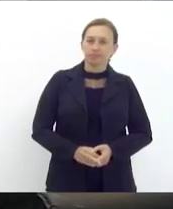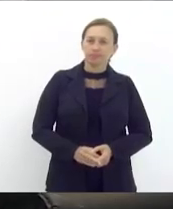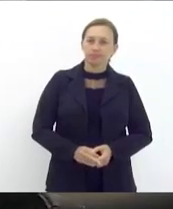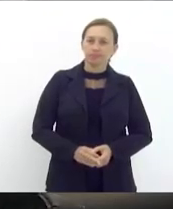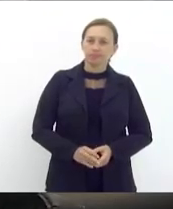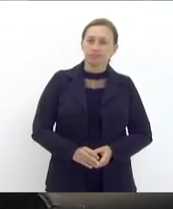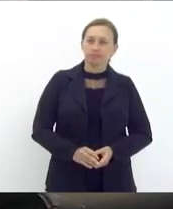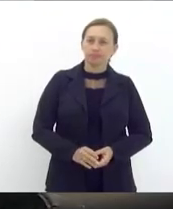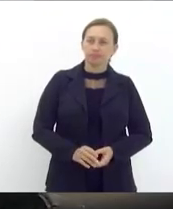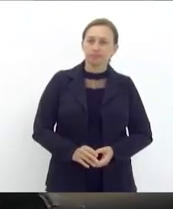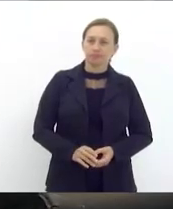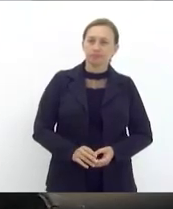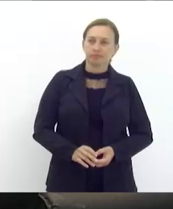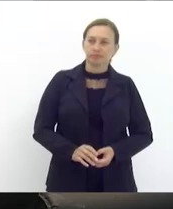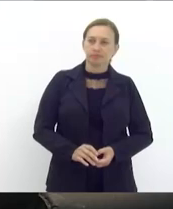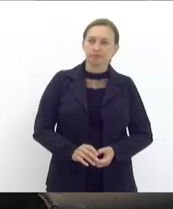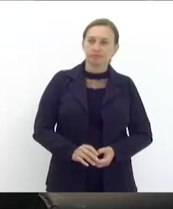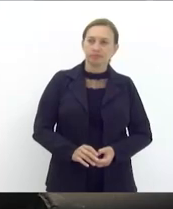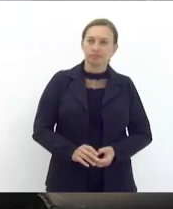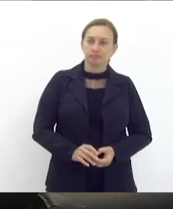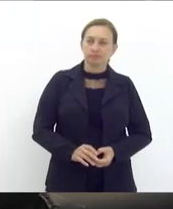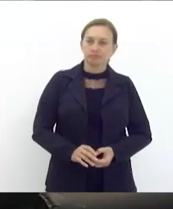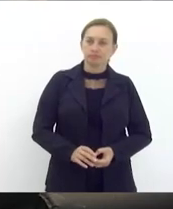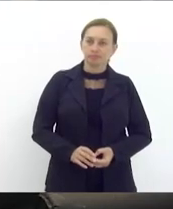Está saindo o microfone, deputado?